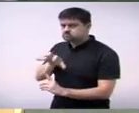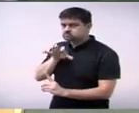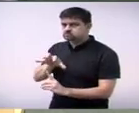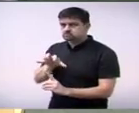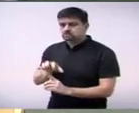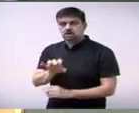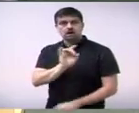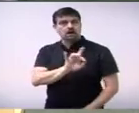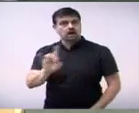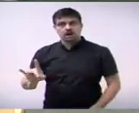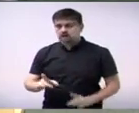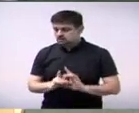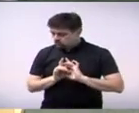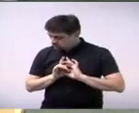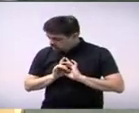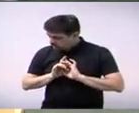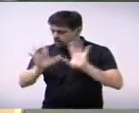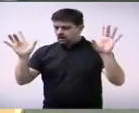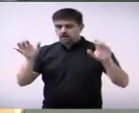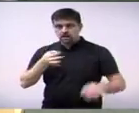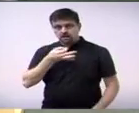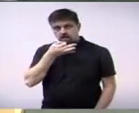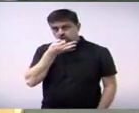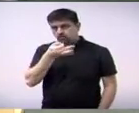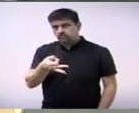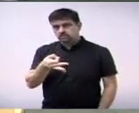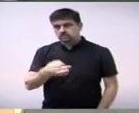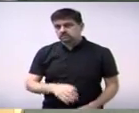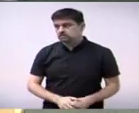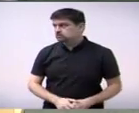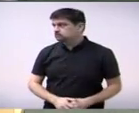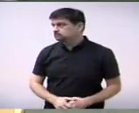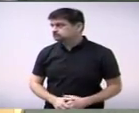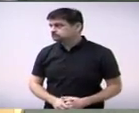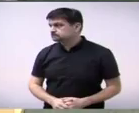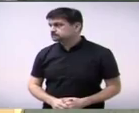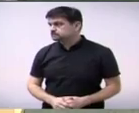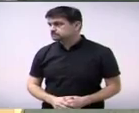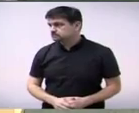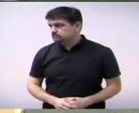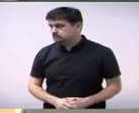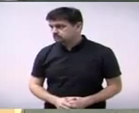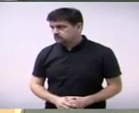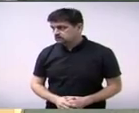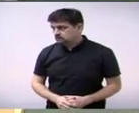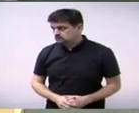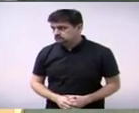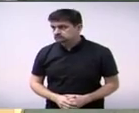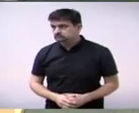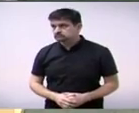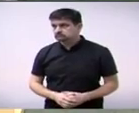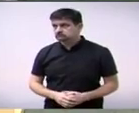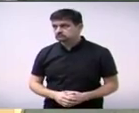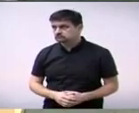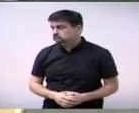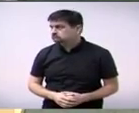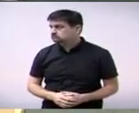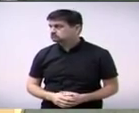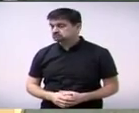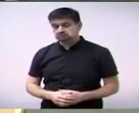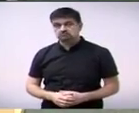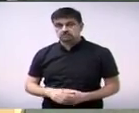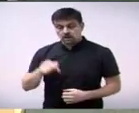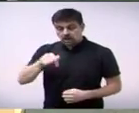eu quero também refudiar aí esse tipo de coisa que não contribui com a com um bom